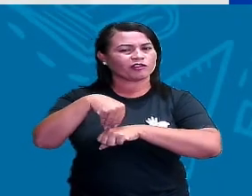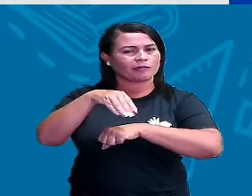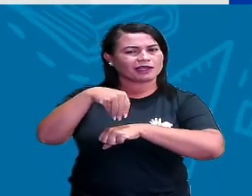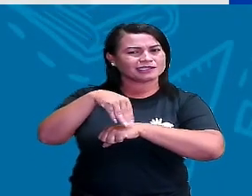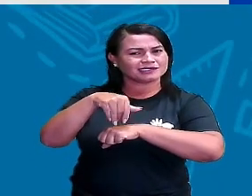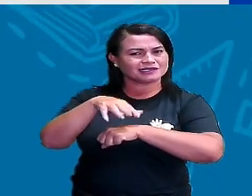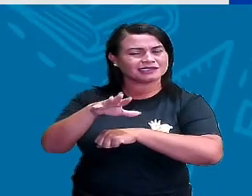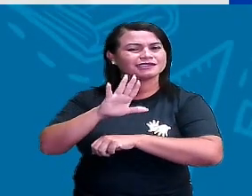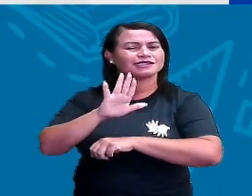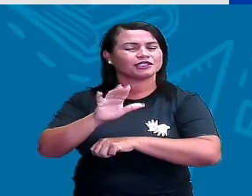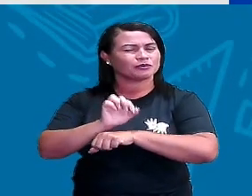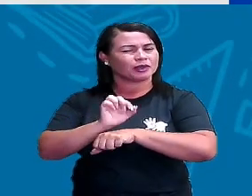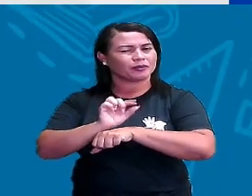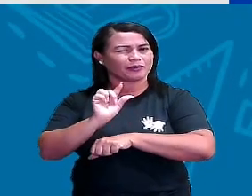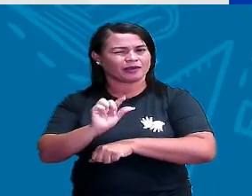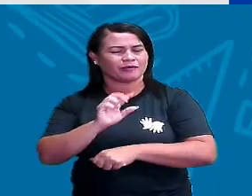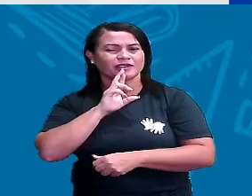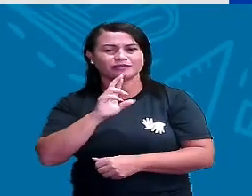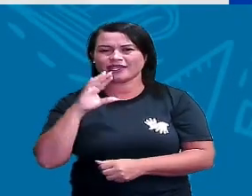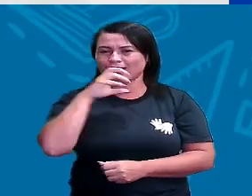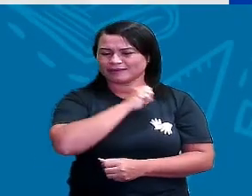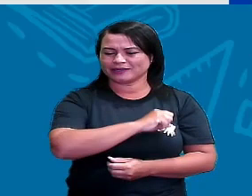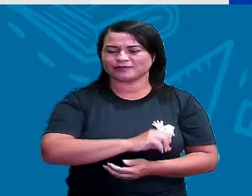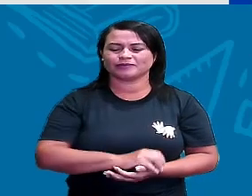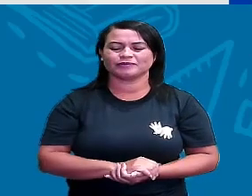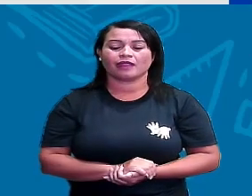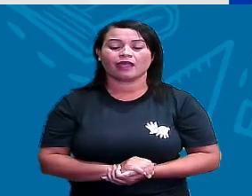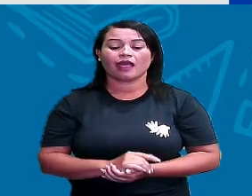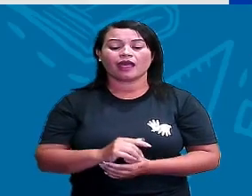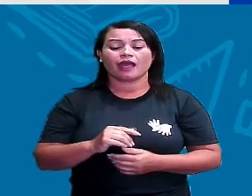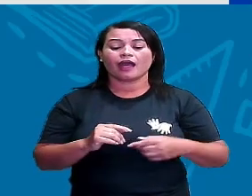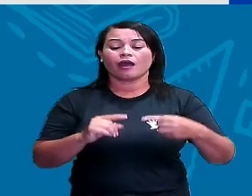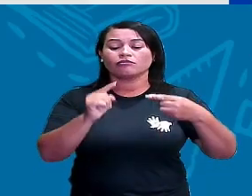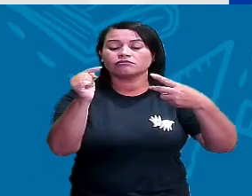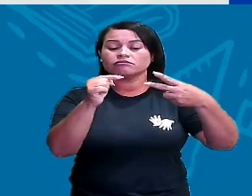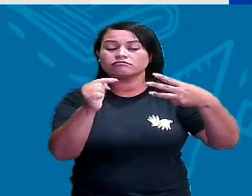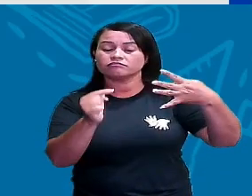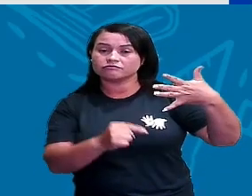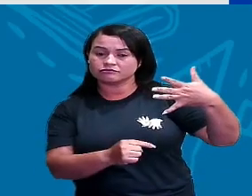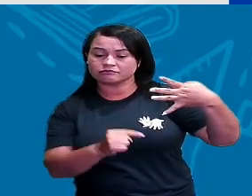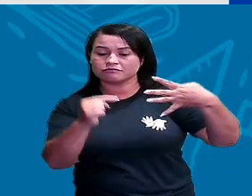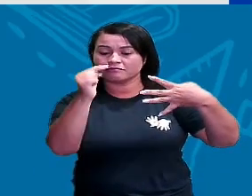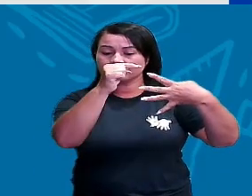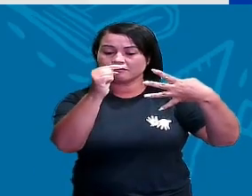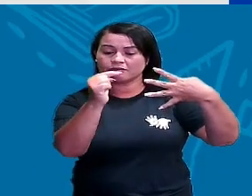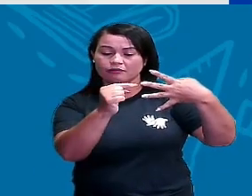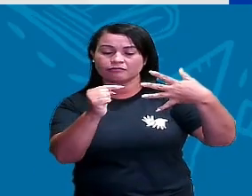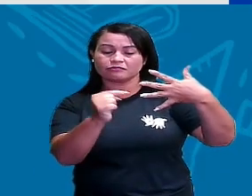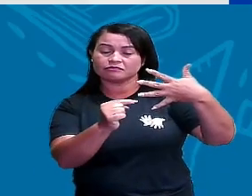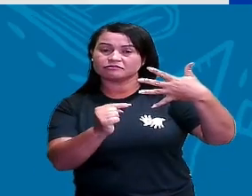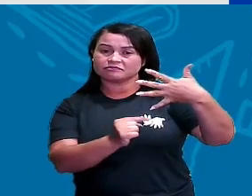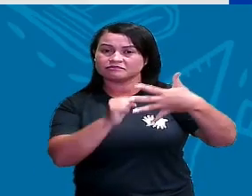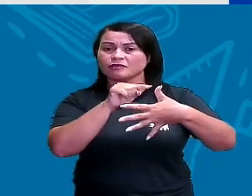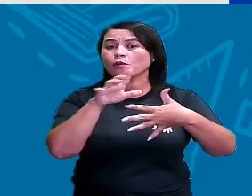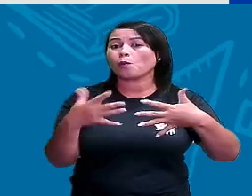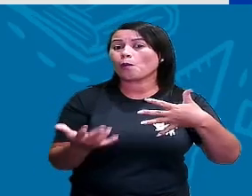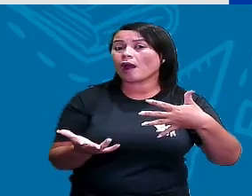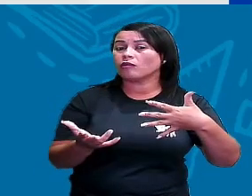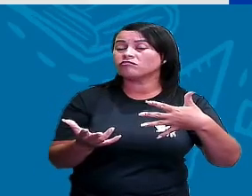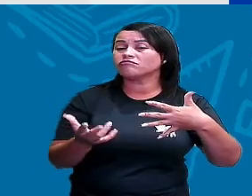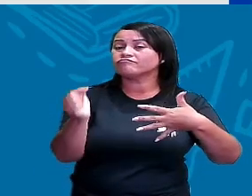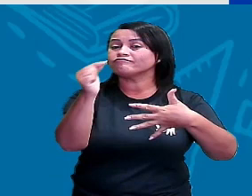já já da gente resolver isso aí rapidinho. Pirâmide, cone, cilindro ou esfera?